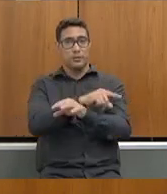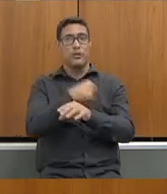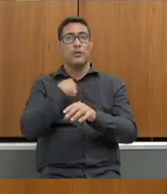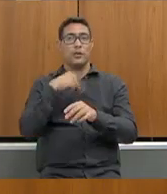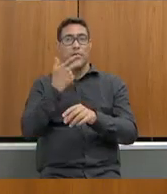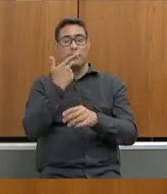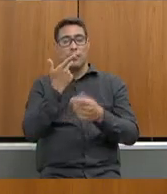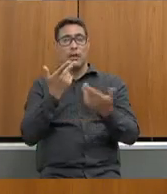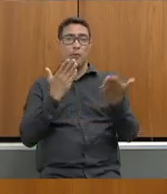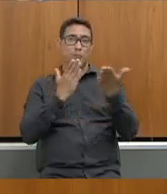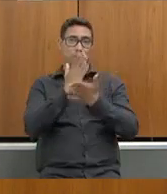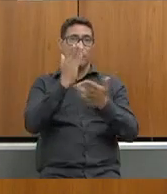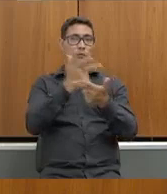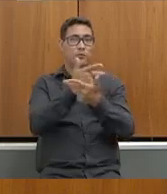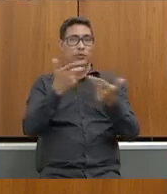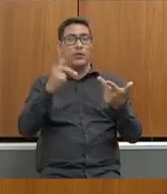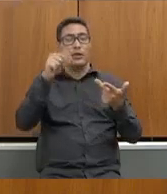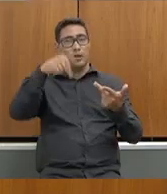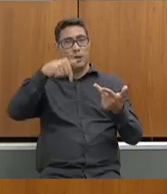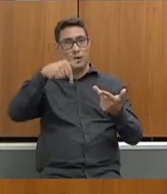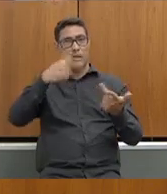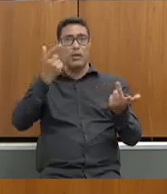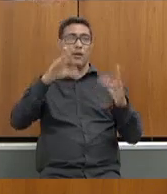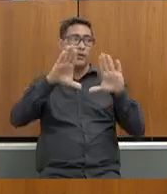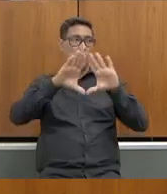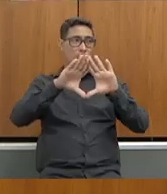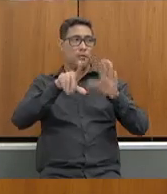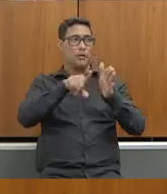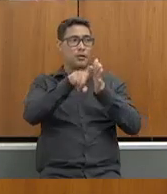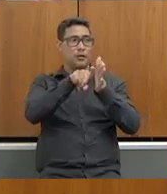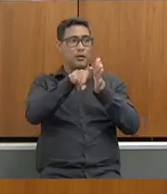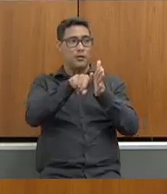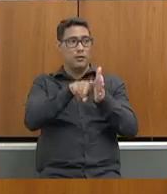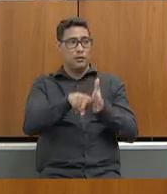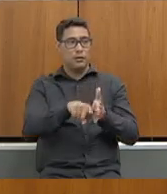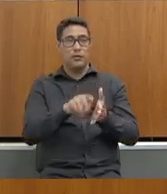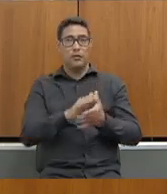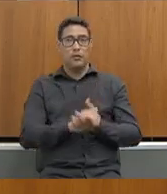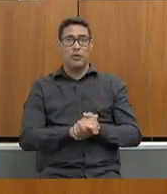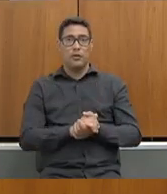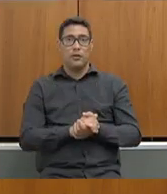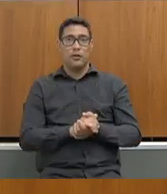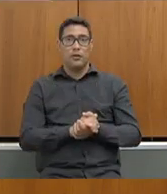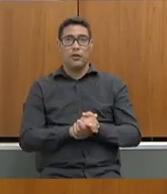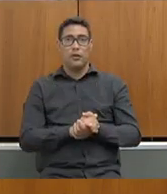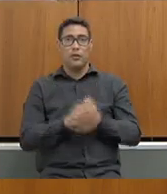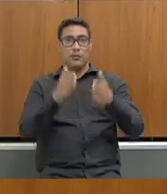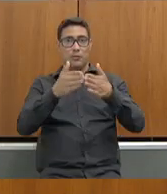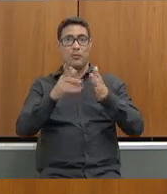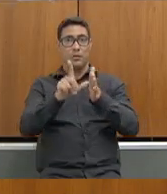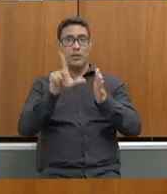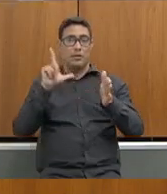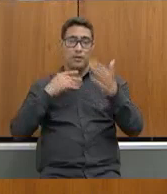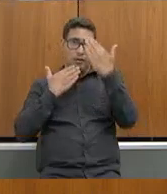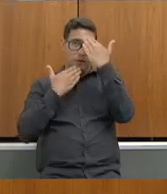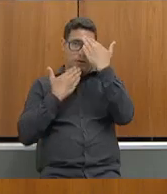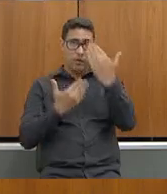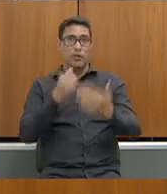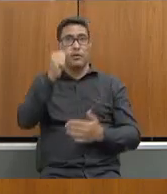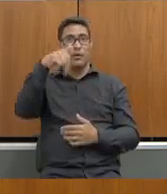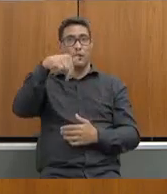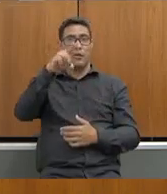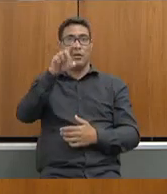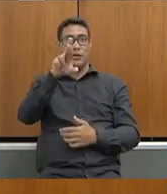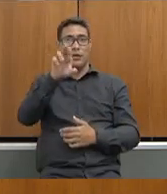desta deste assembleia fiscaliza secretário deputada me permita antes agradecer o André que é diretor da